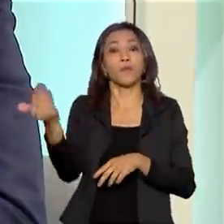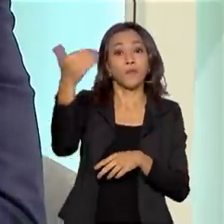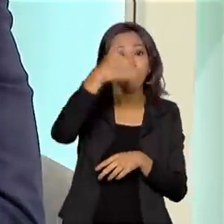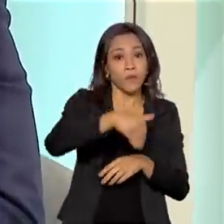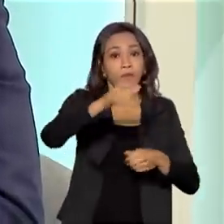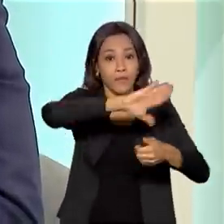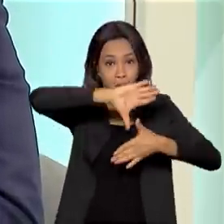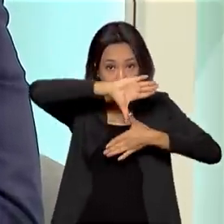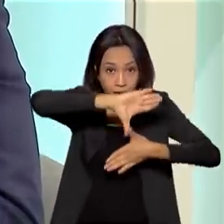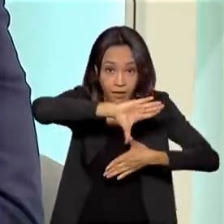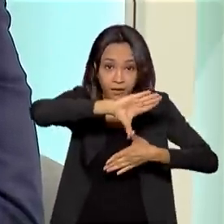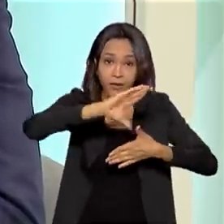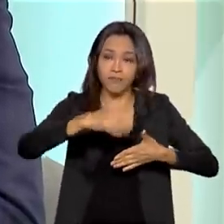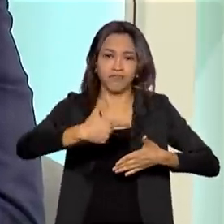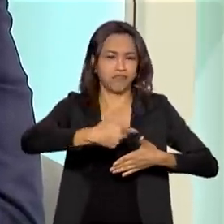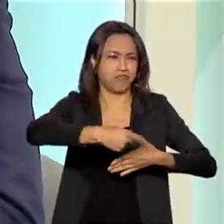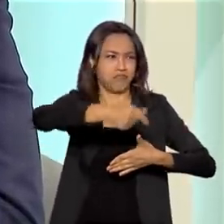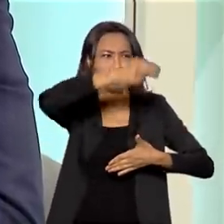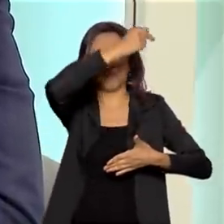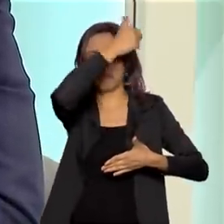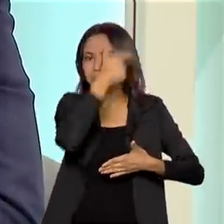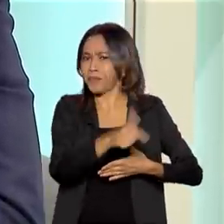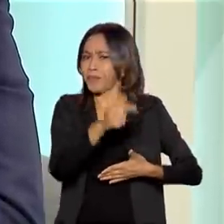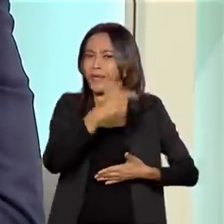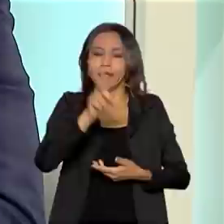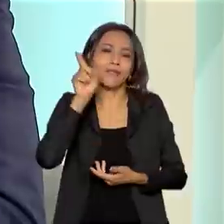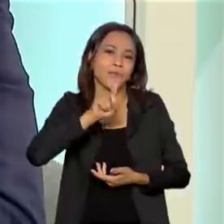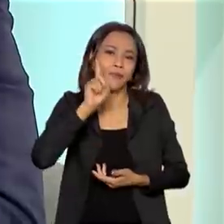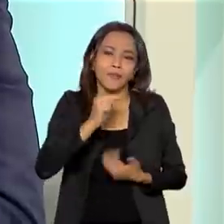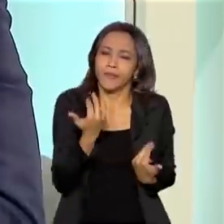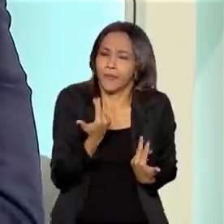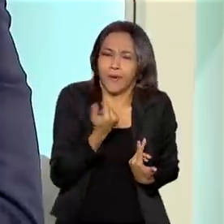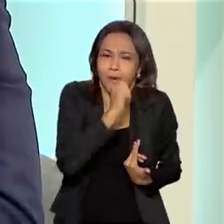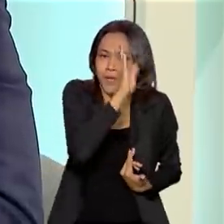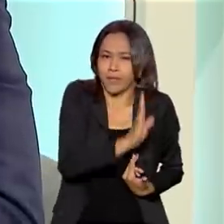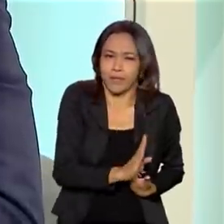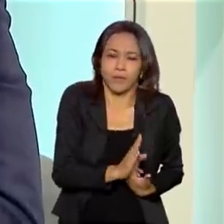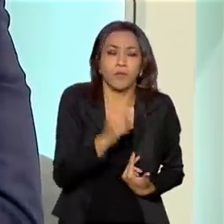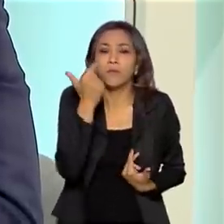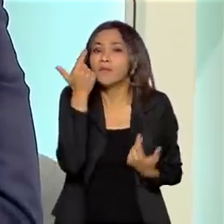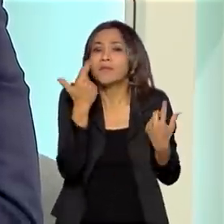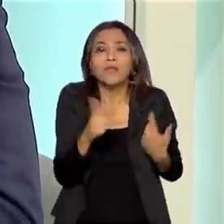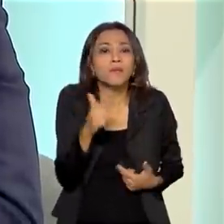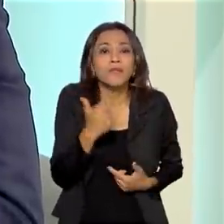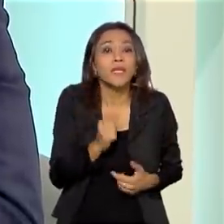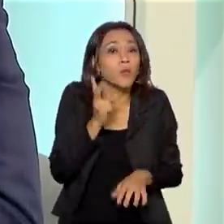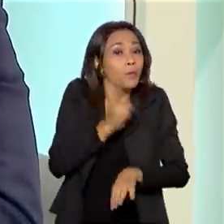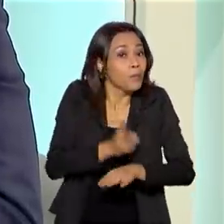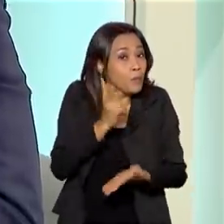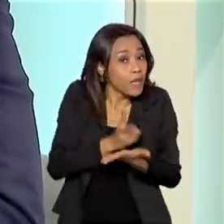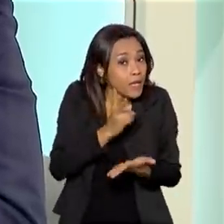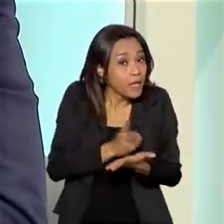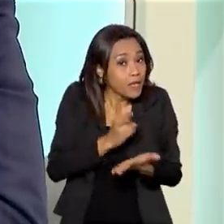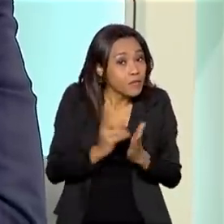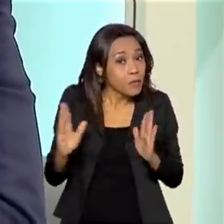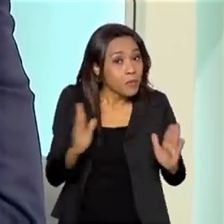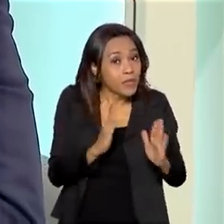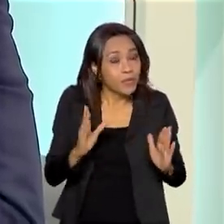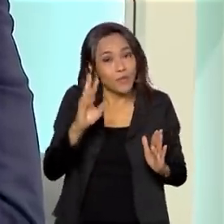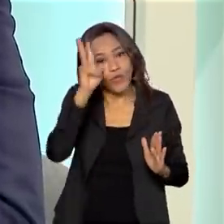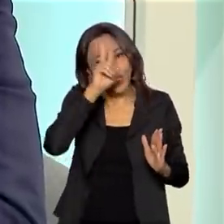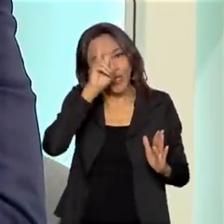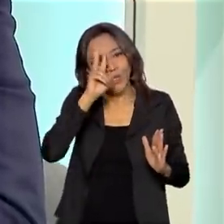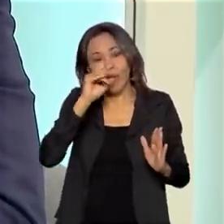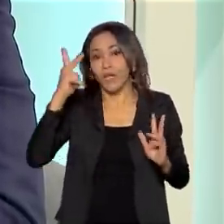isso não existia. Os Estados Unidos, assim como o Brasil, não têm o mesmo tempo de história que a Europa, muito menos na